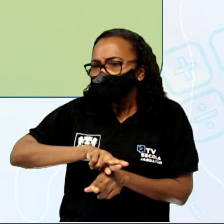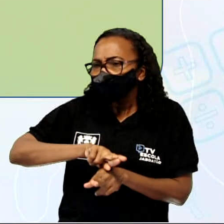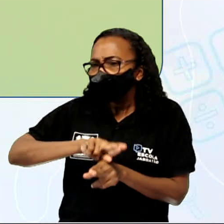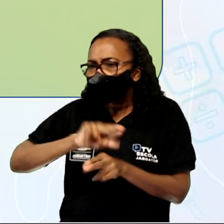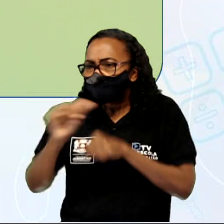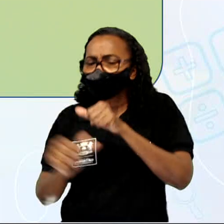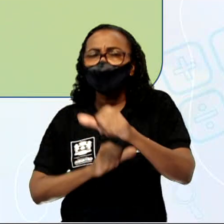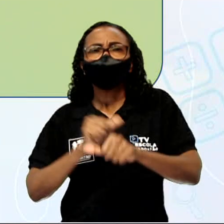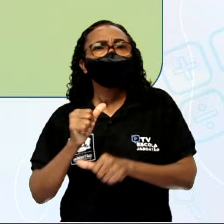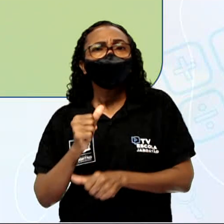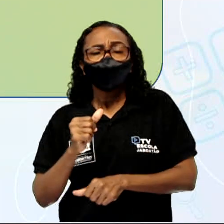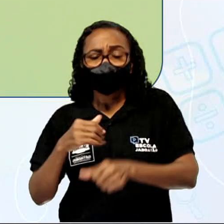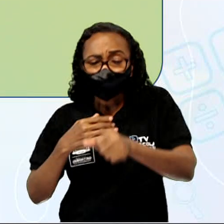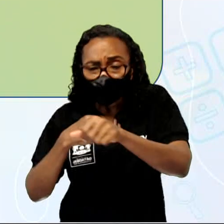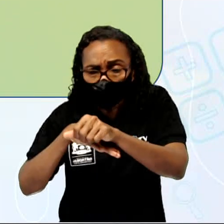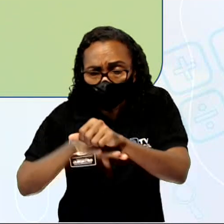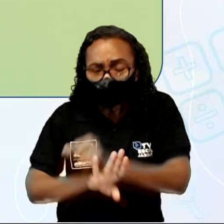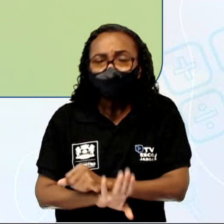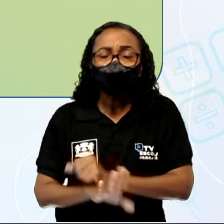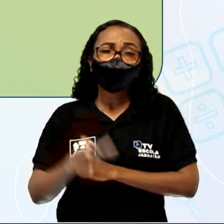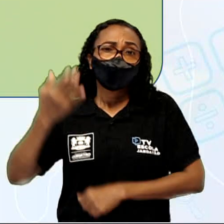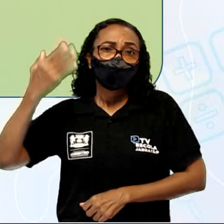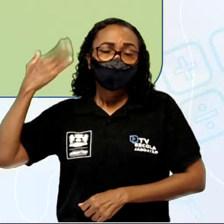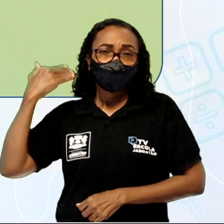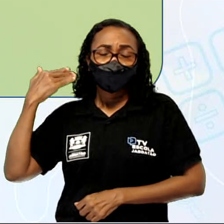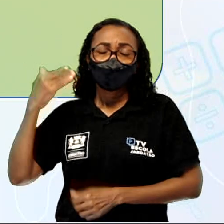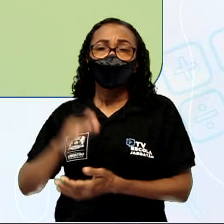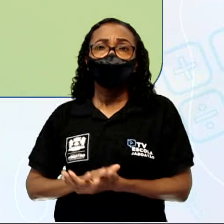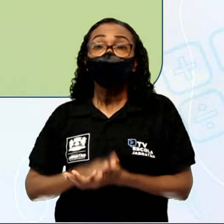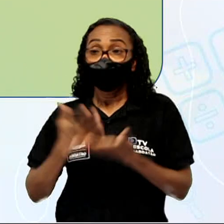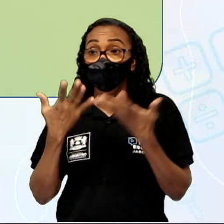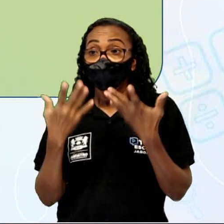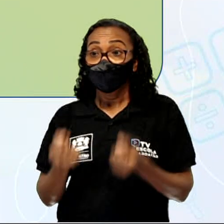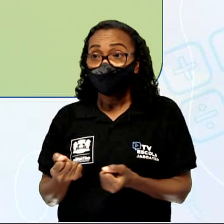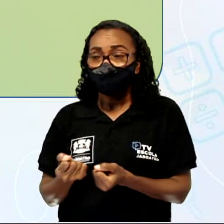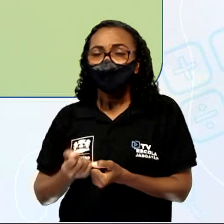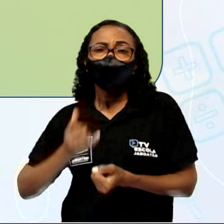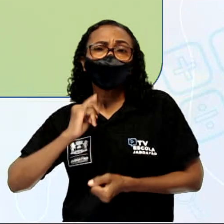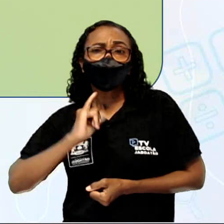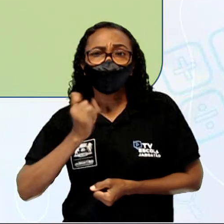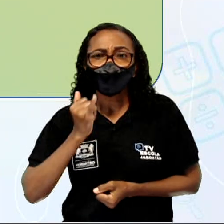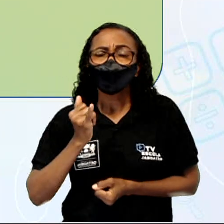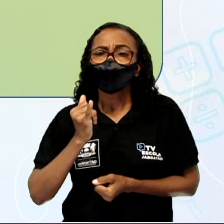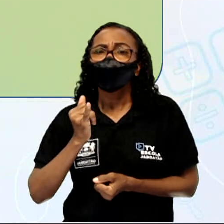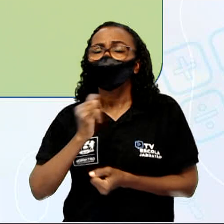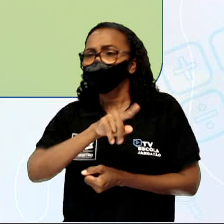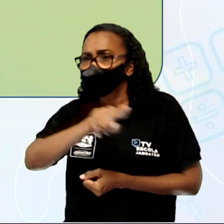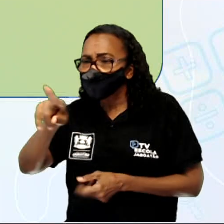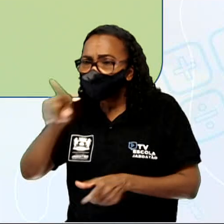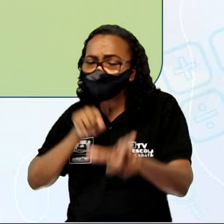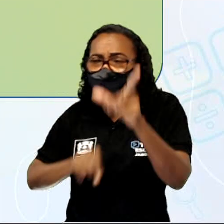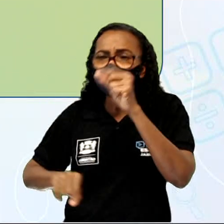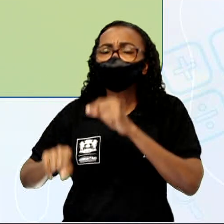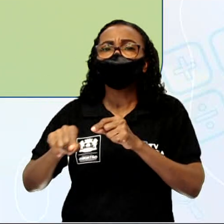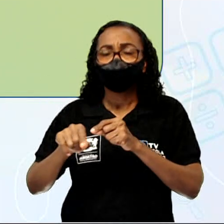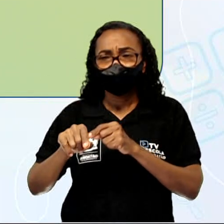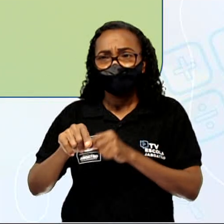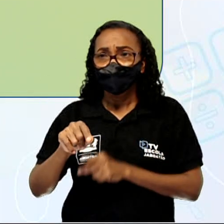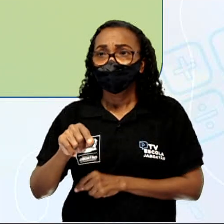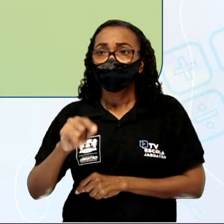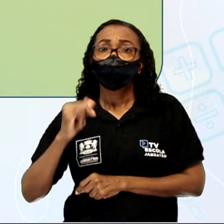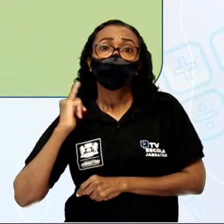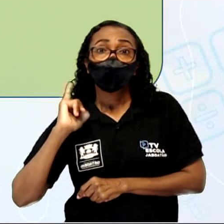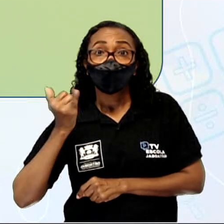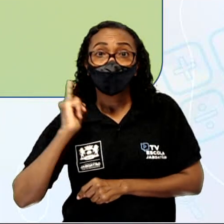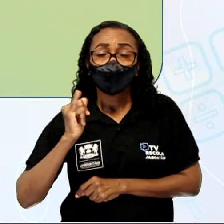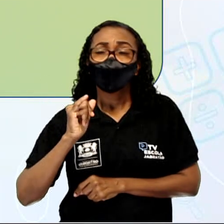época. Vamos contar diferentes versões de uma mesma história? Escolha uma dessas histórias aqui a seguir e conte